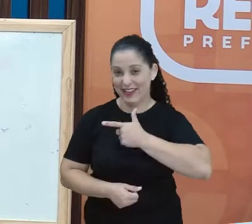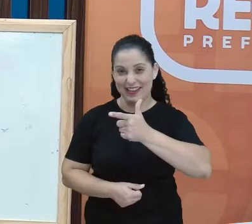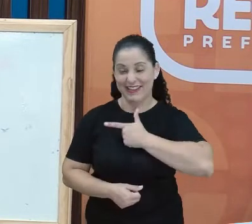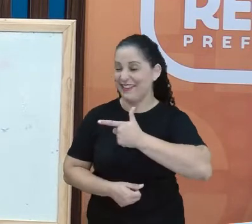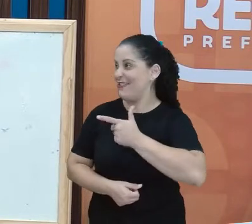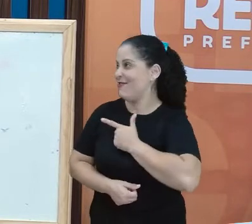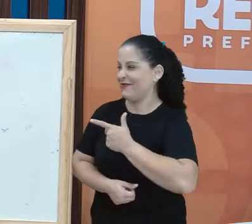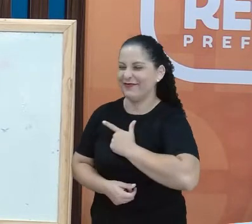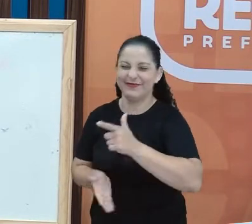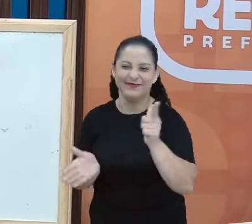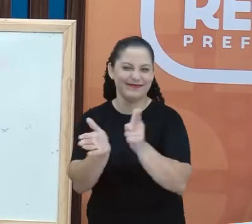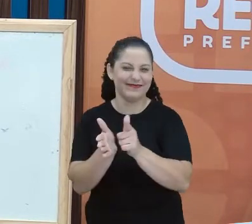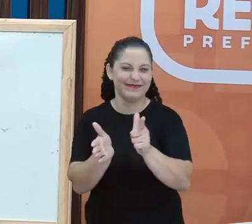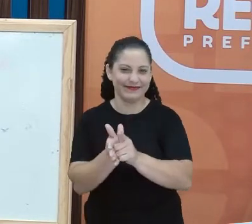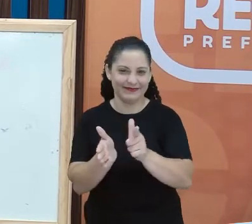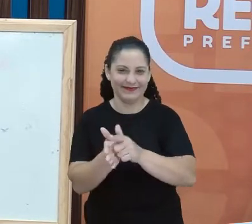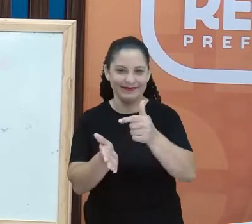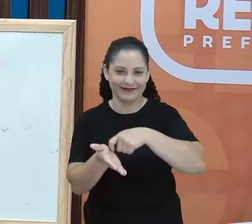essa escrita.